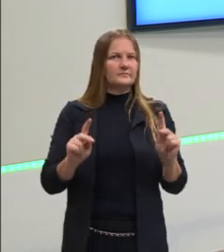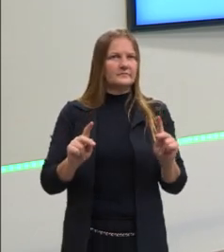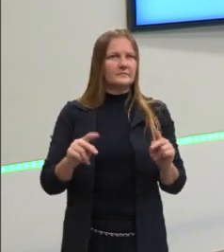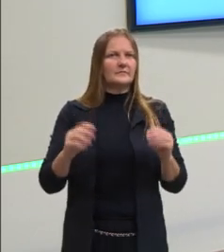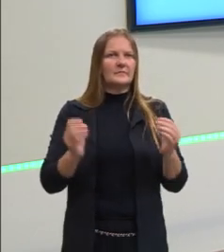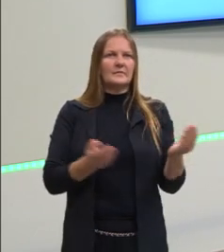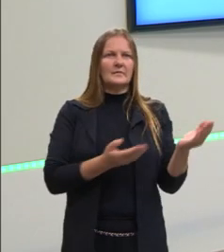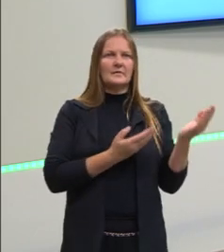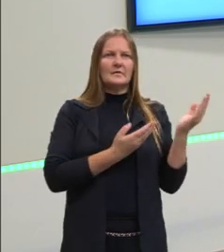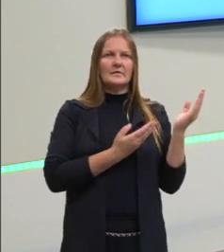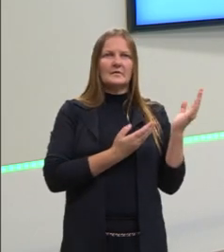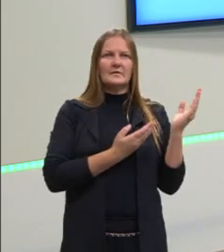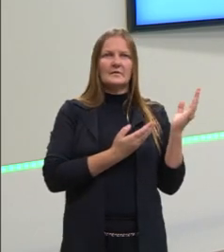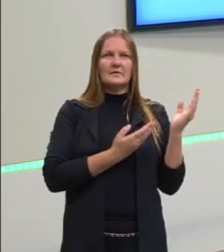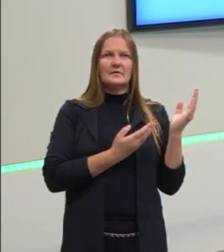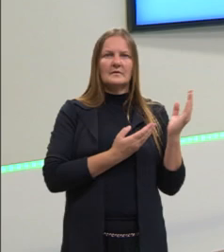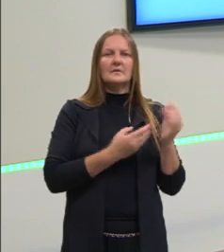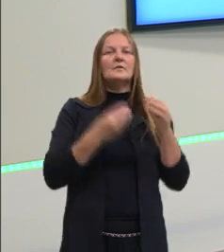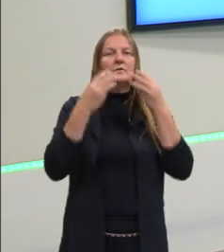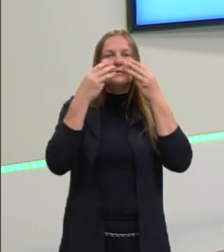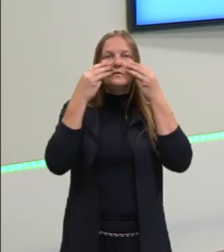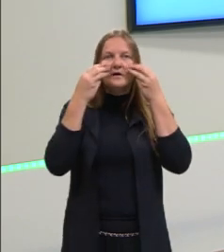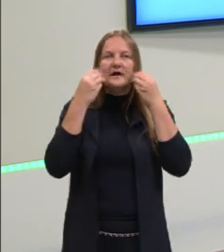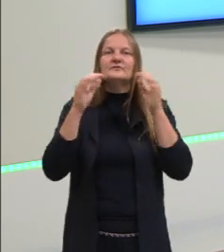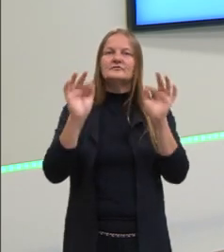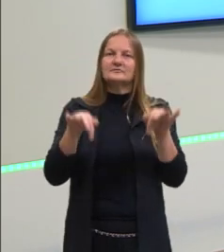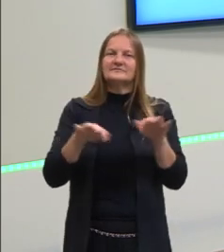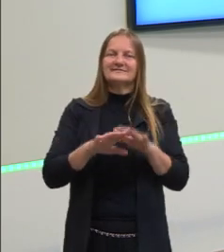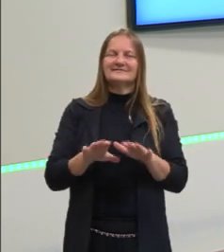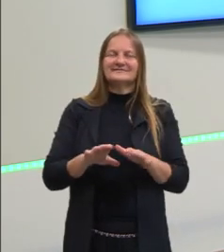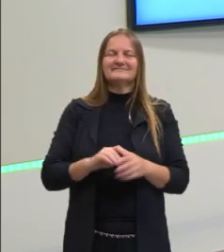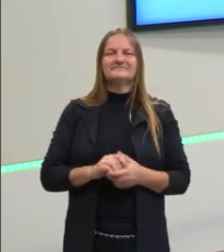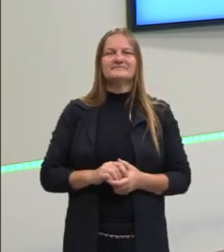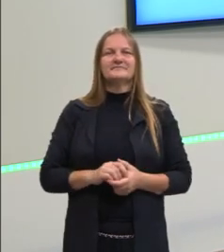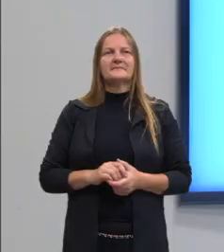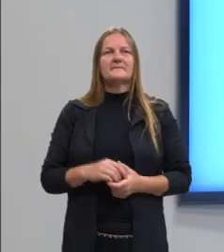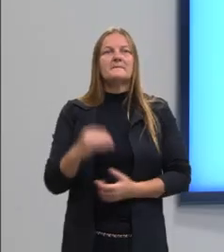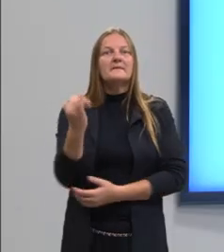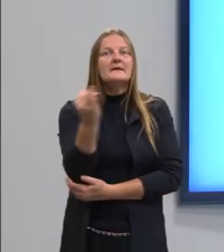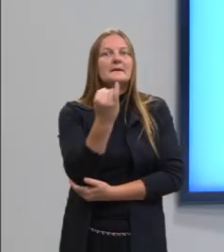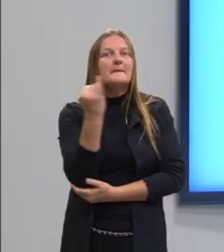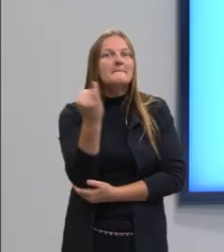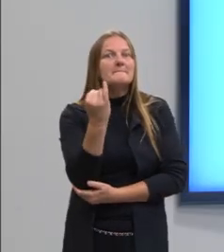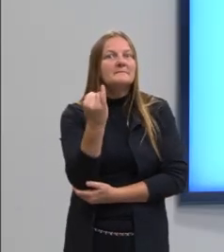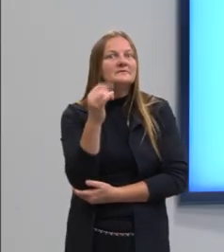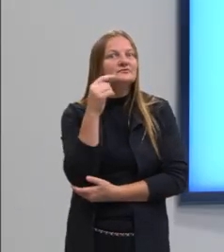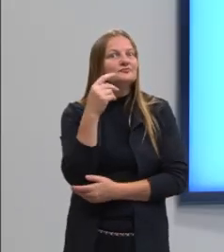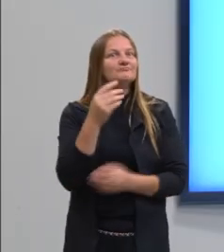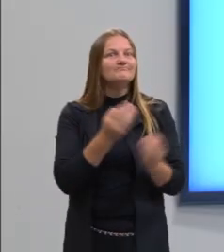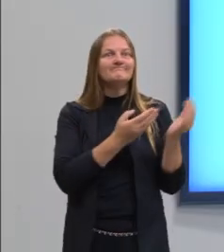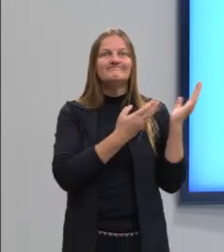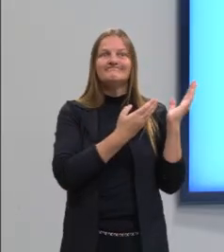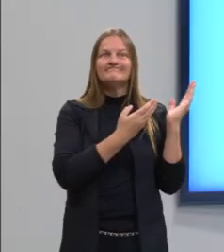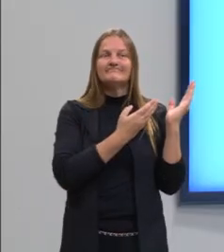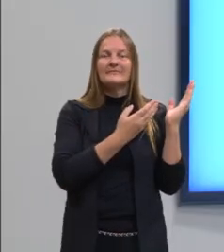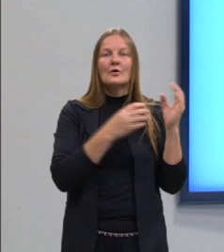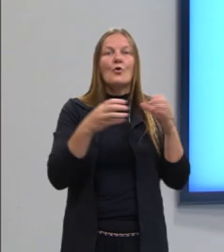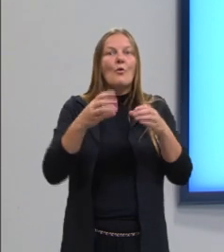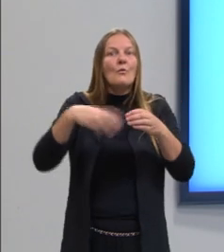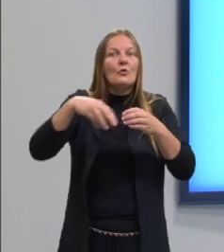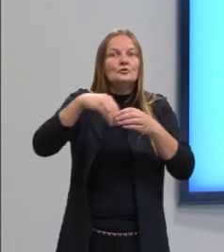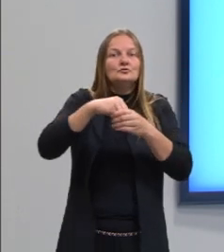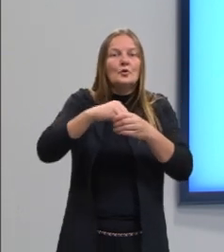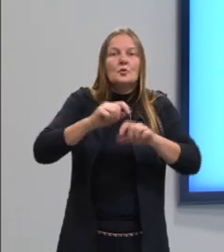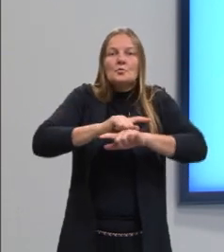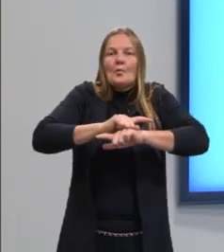continuando, próximo exemplo, conjunto de gatos, já falei. É importante falar do conjunto vazio. Quando é que nós temos o conjunto vazio?